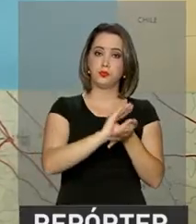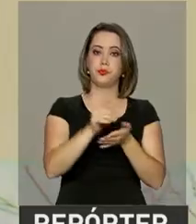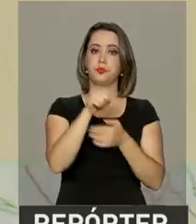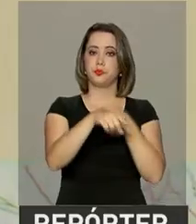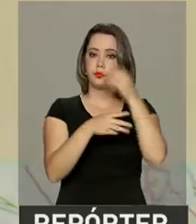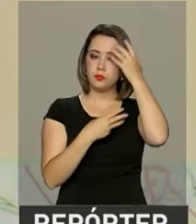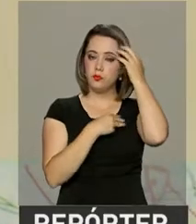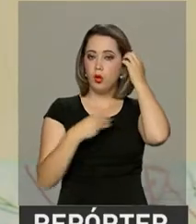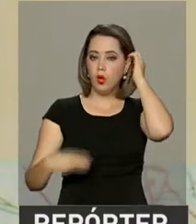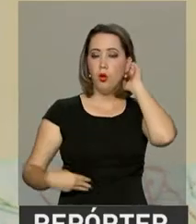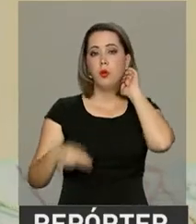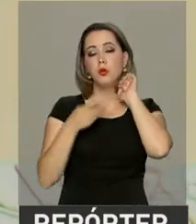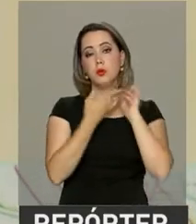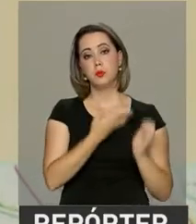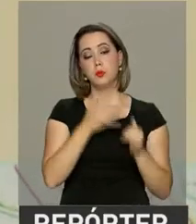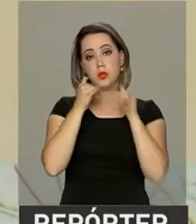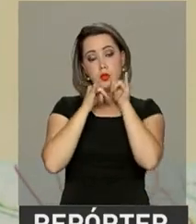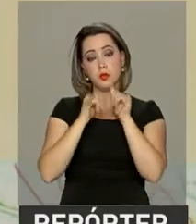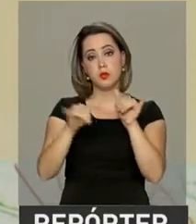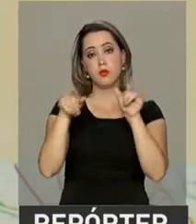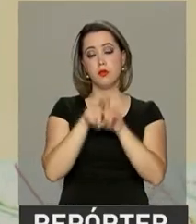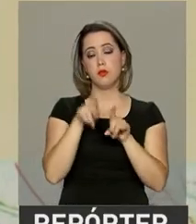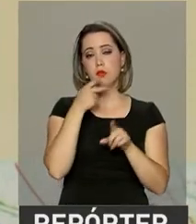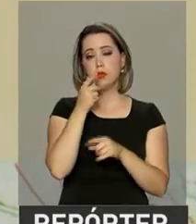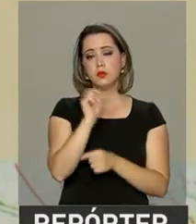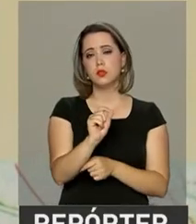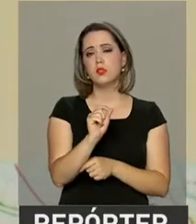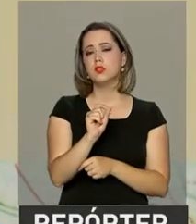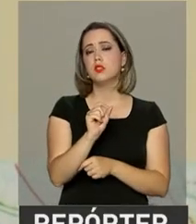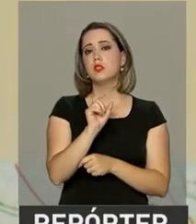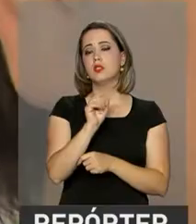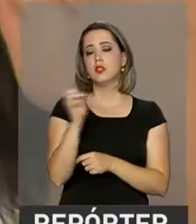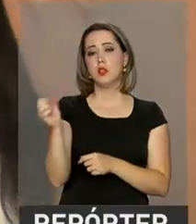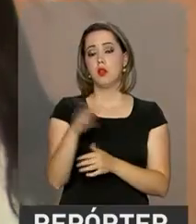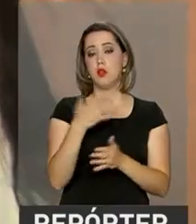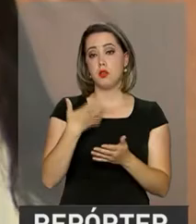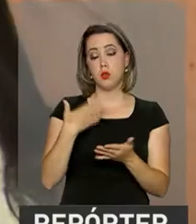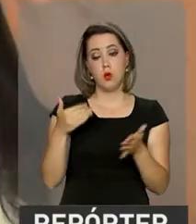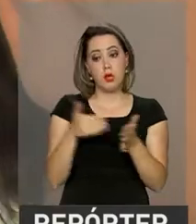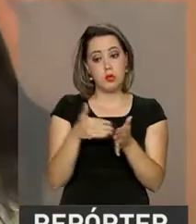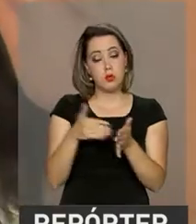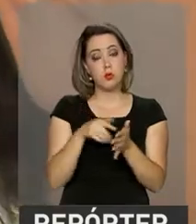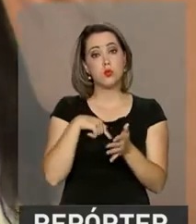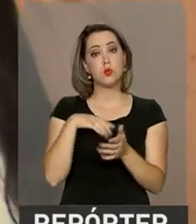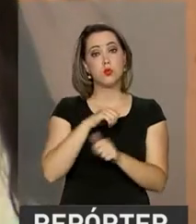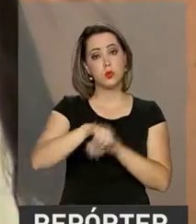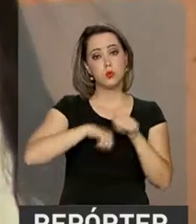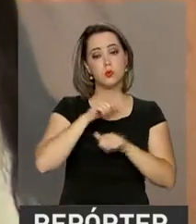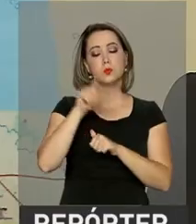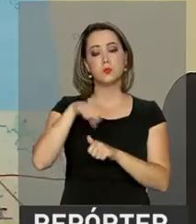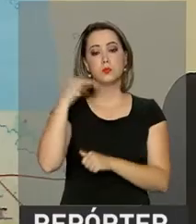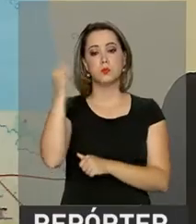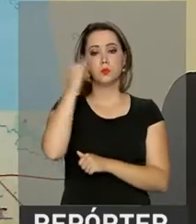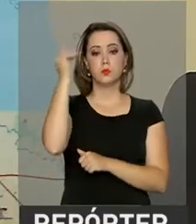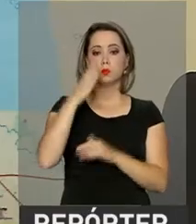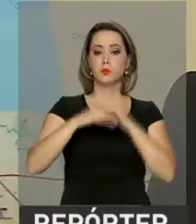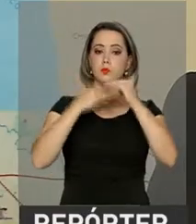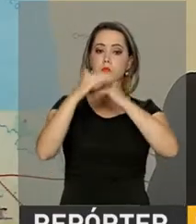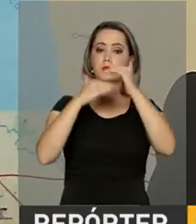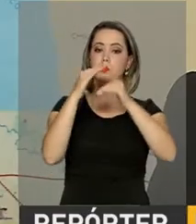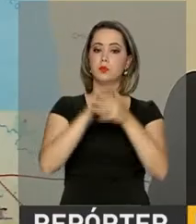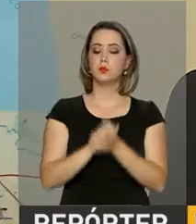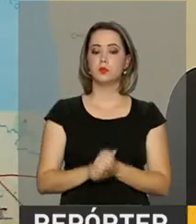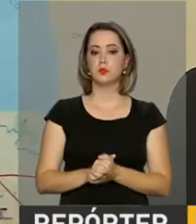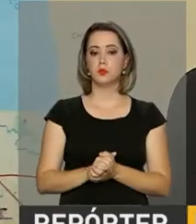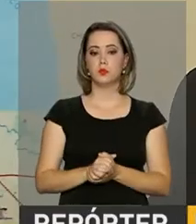mudanças feitas pelo governo no setor de óleo e gás nacional foram fundamentais para a retomada do crescimento. O governo brasileiro tomou a